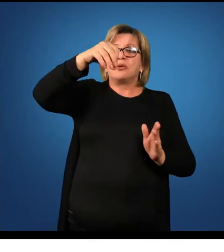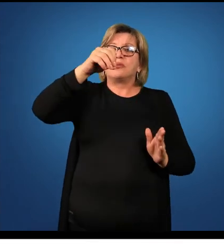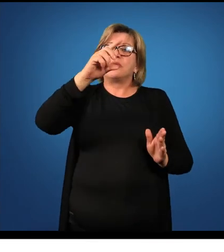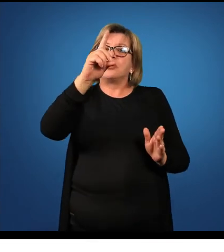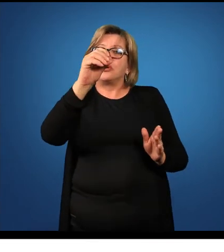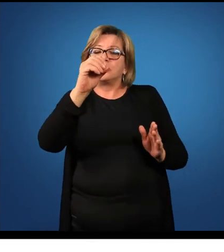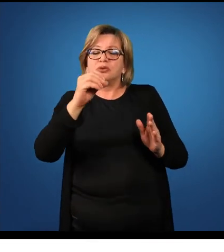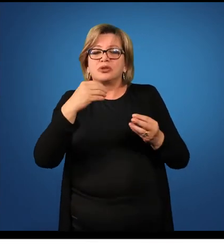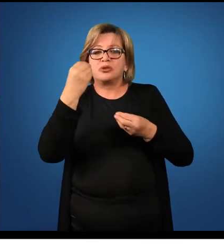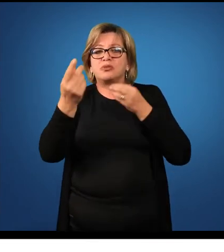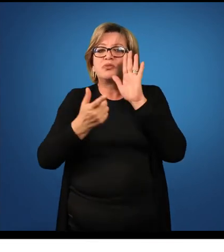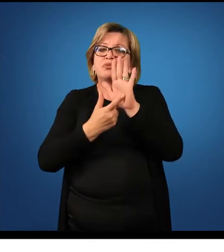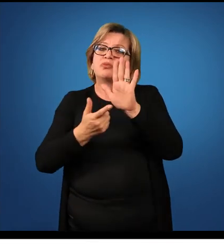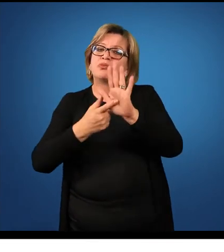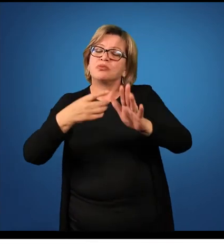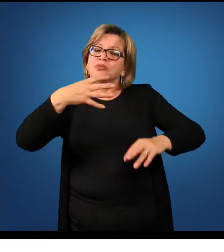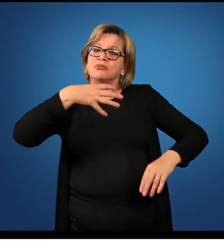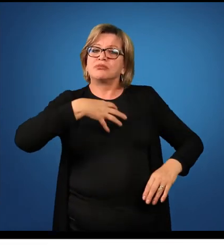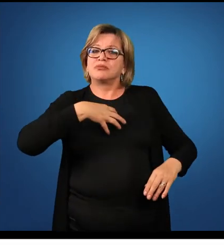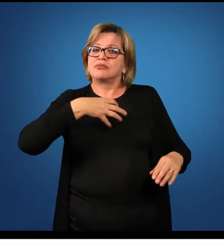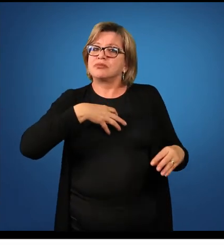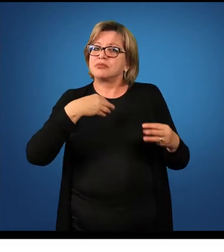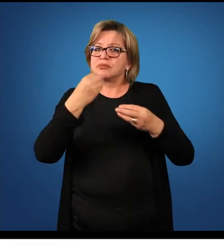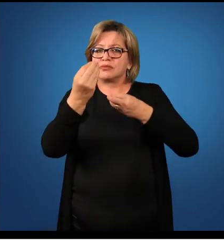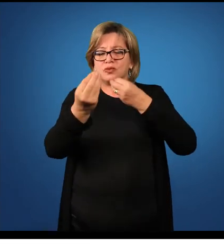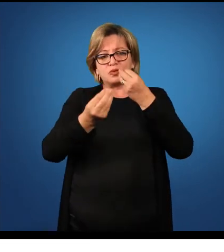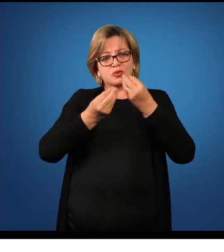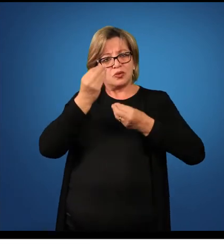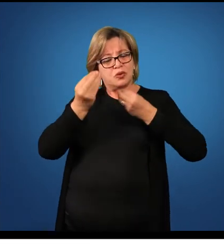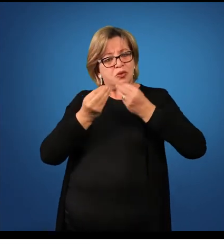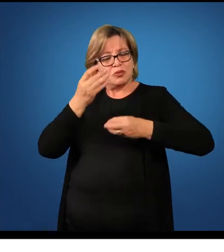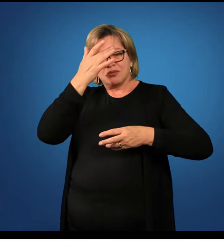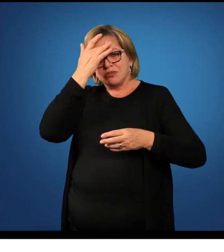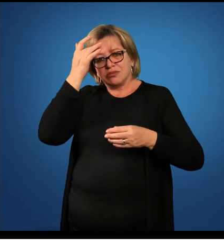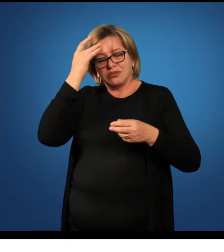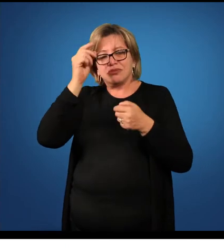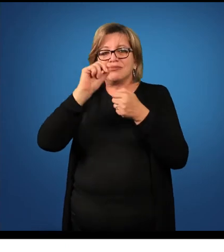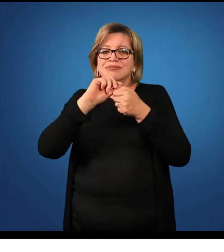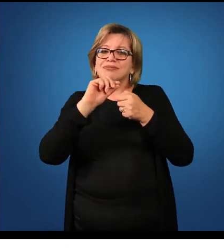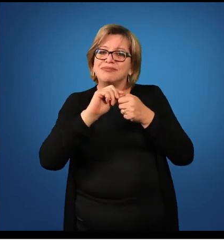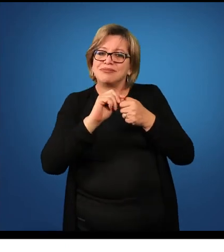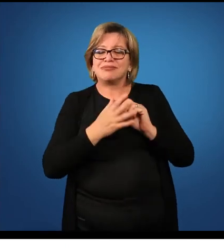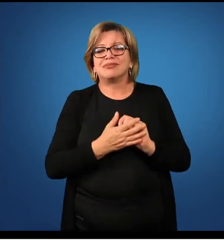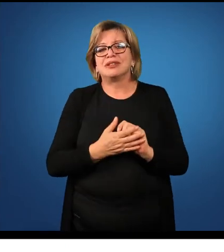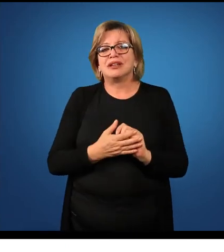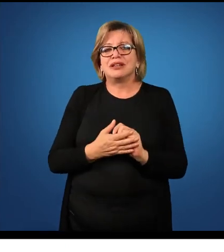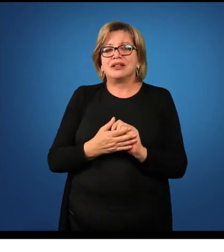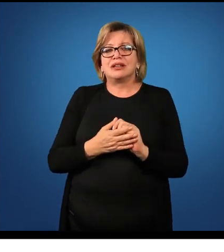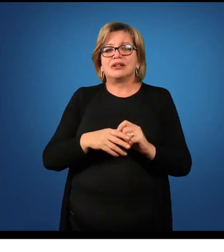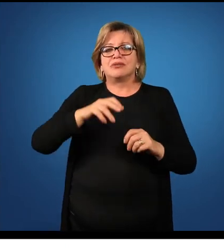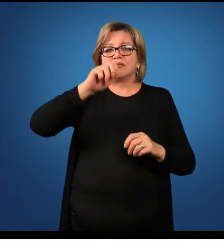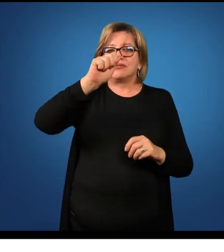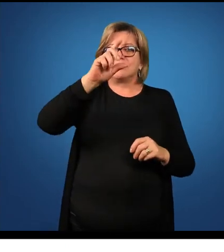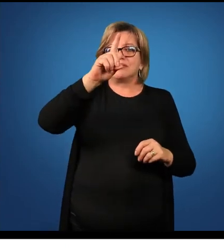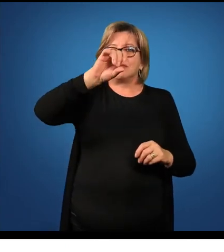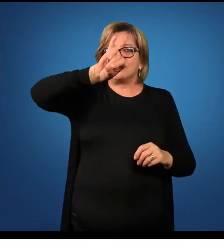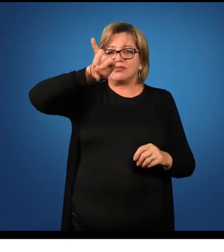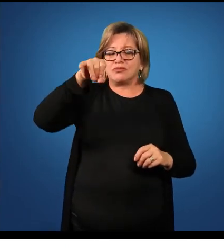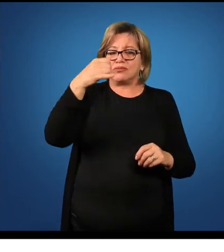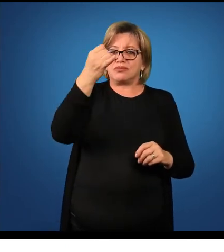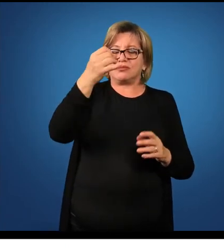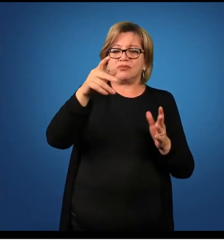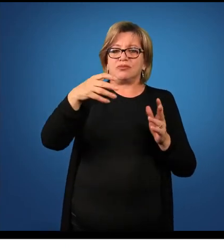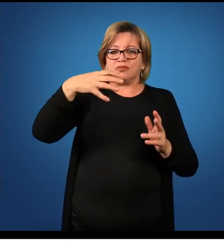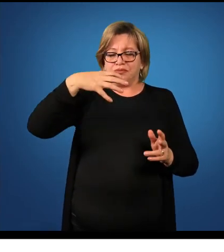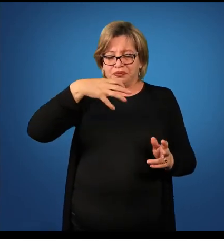indica a maneira, que indica o modo, como alguma ação é realizada. O adjunto adverbial